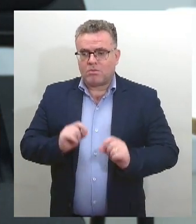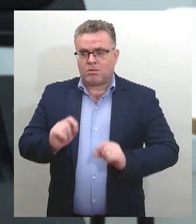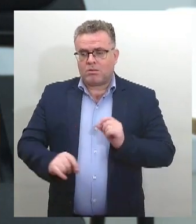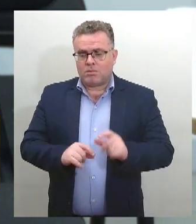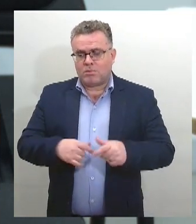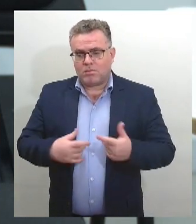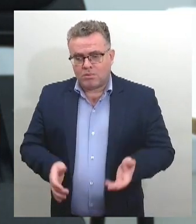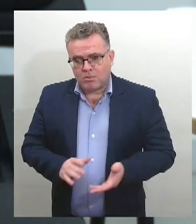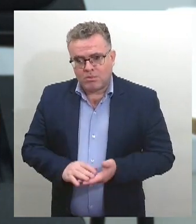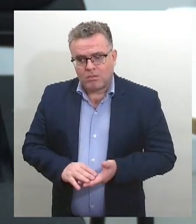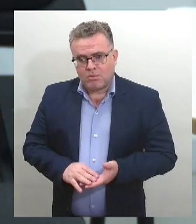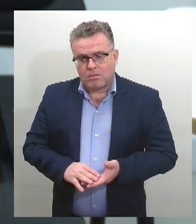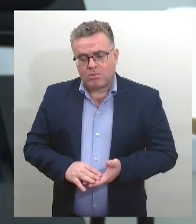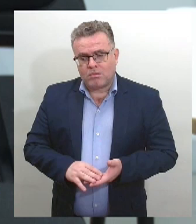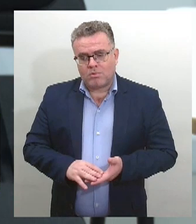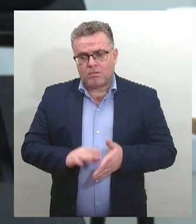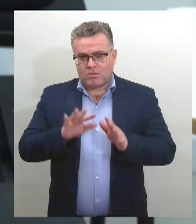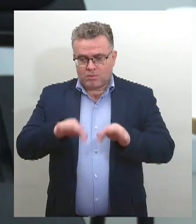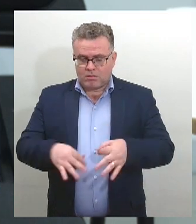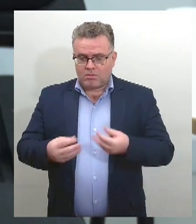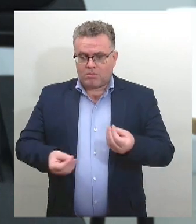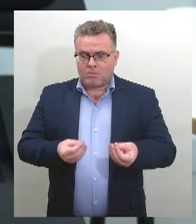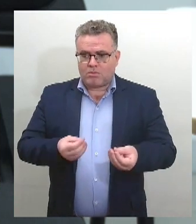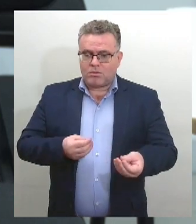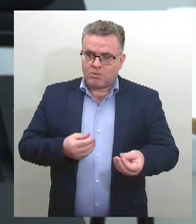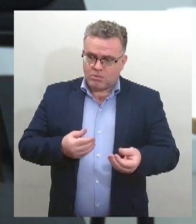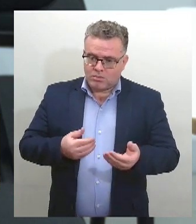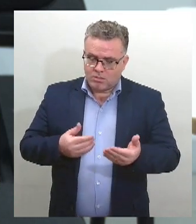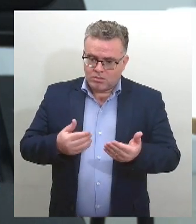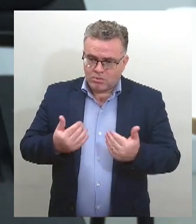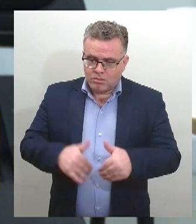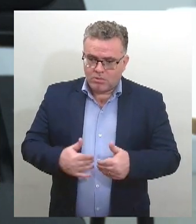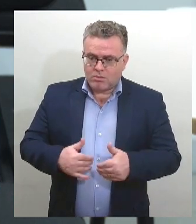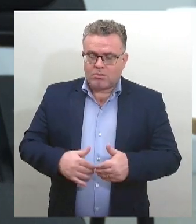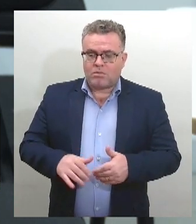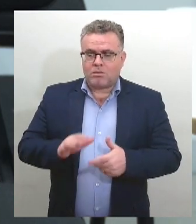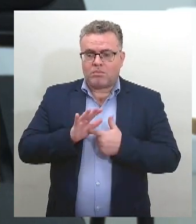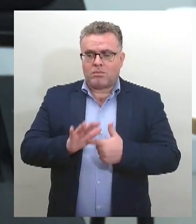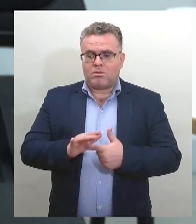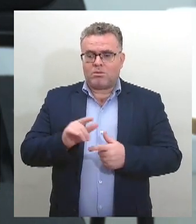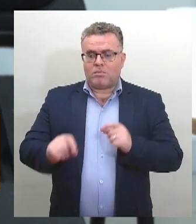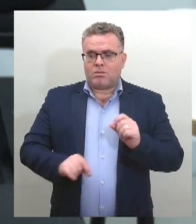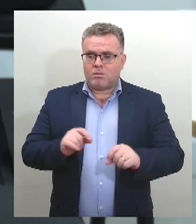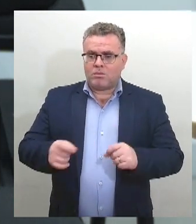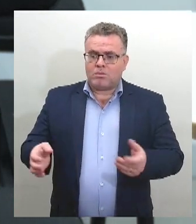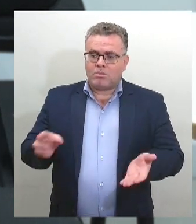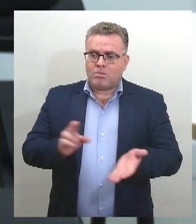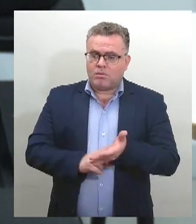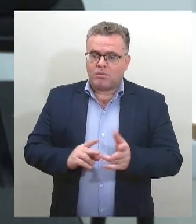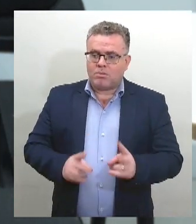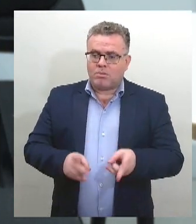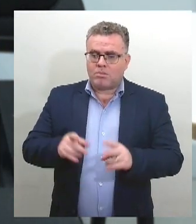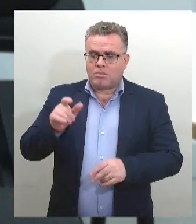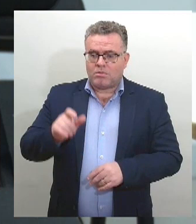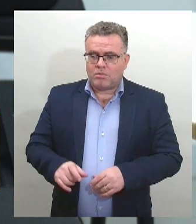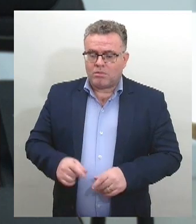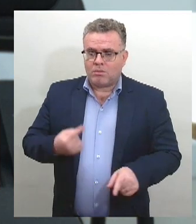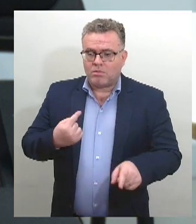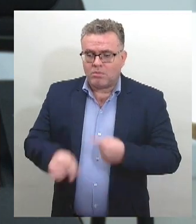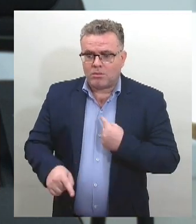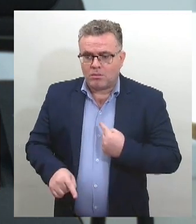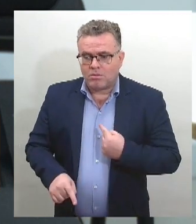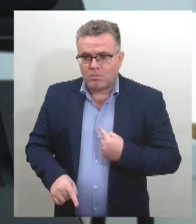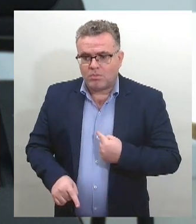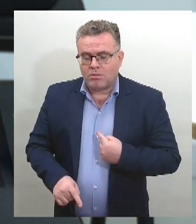do processo de heteroidentificação, quando saiu o recurso, saiu como indeferido. Então, minha